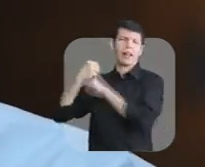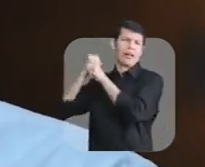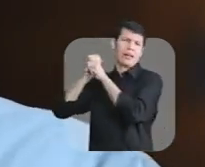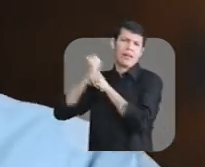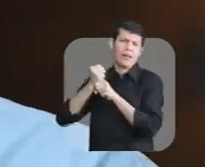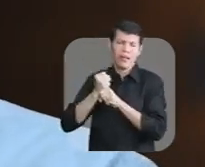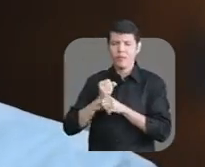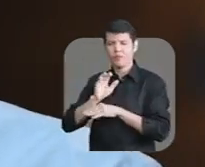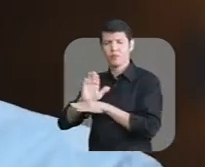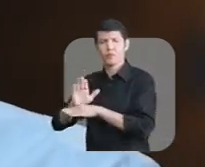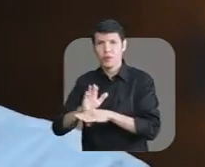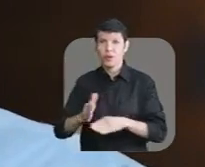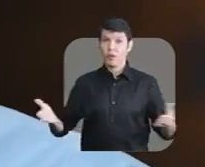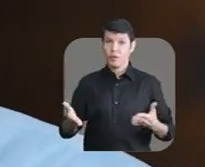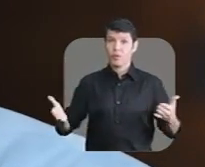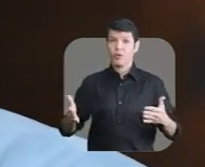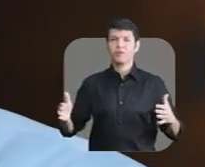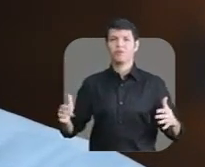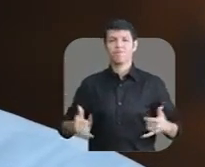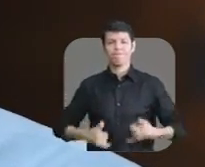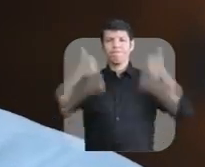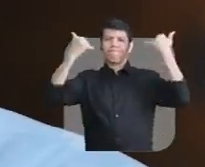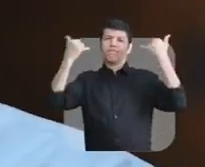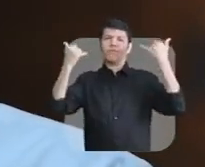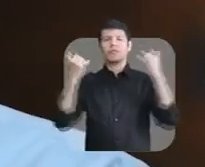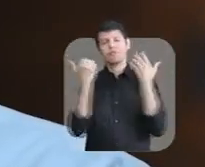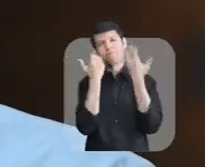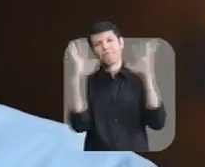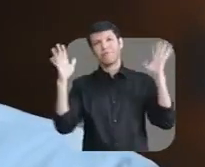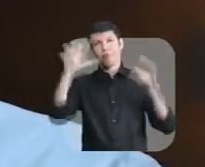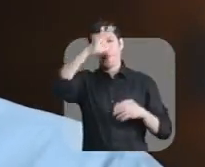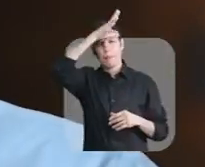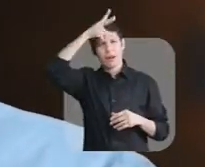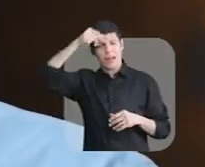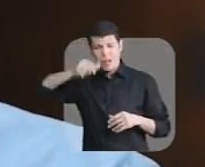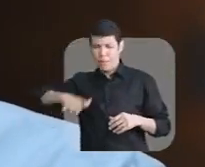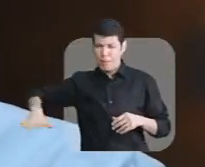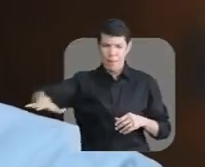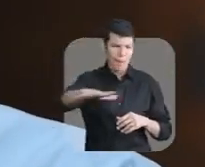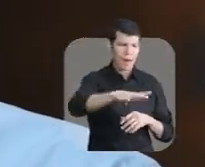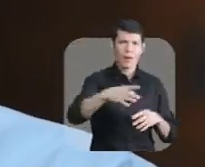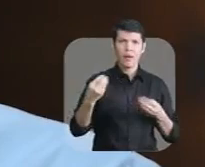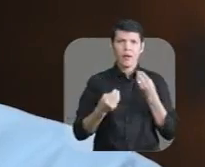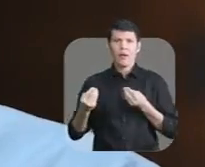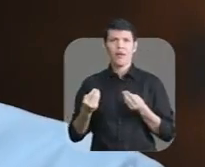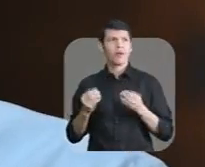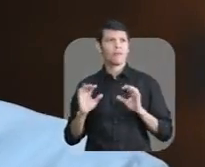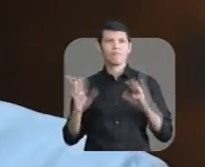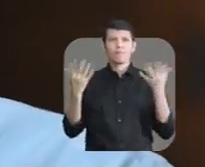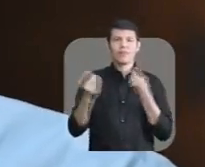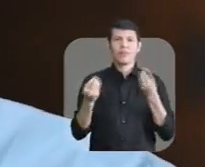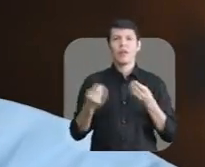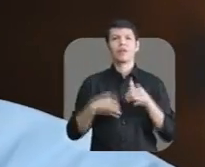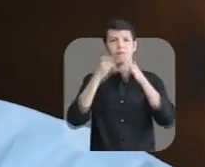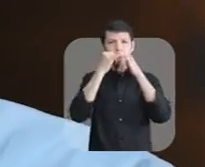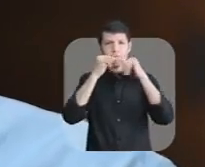poder te presentear. Hoje é teu aniversário, parabéns Manaus. E a forma que eu tenho de comemorar é